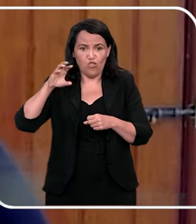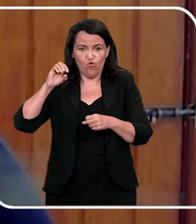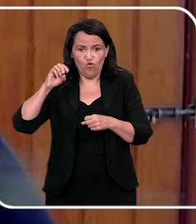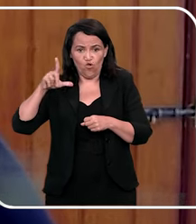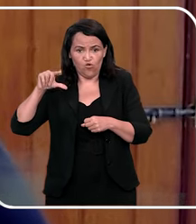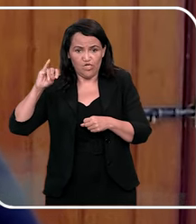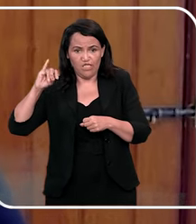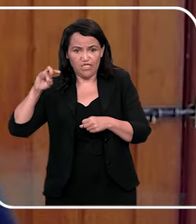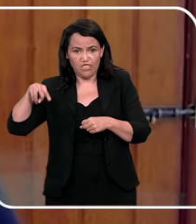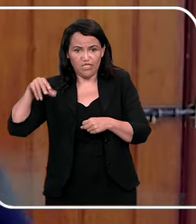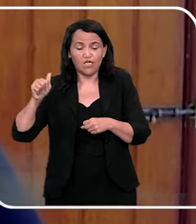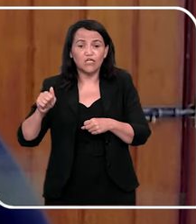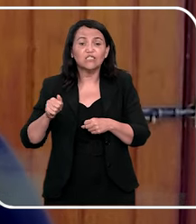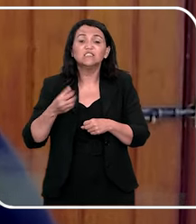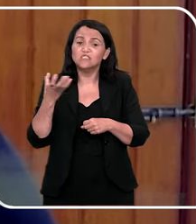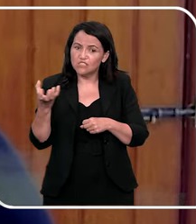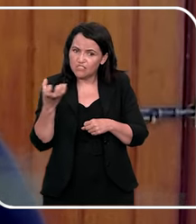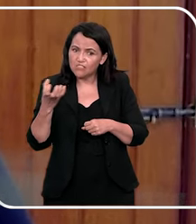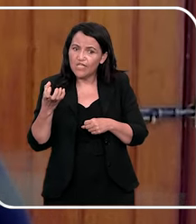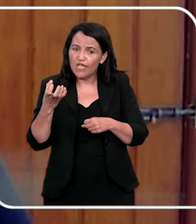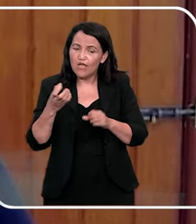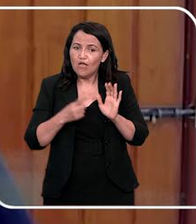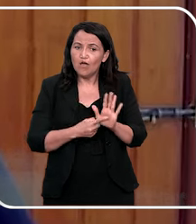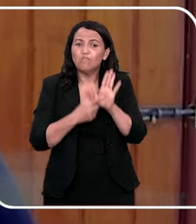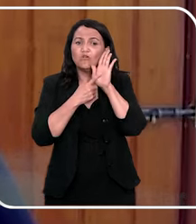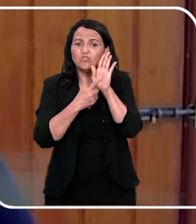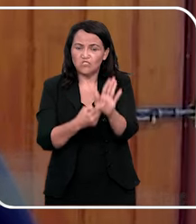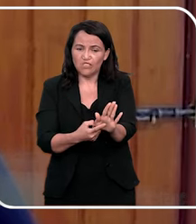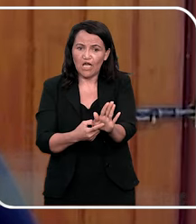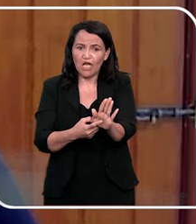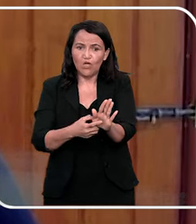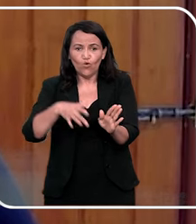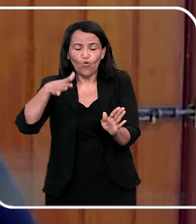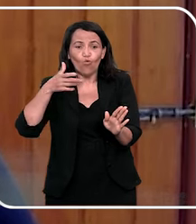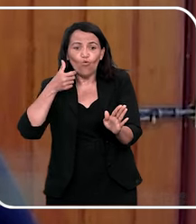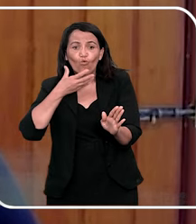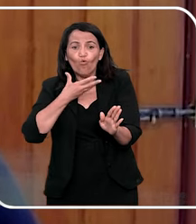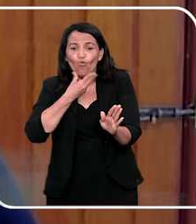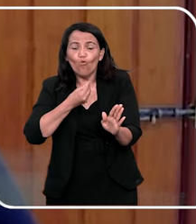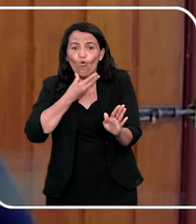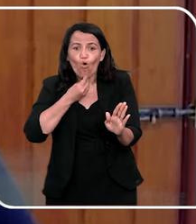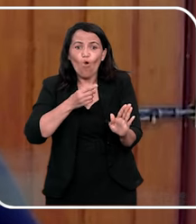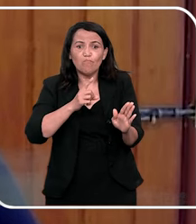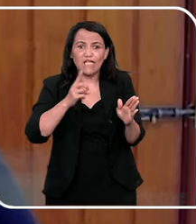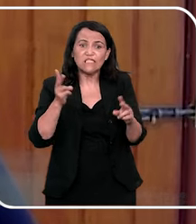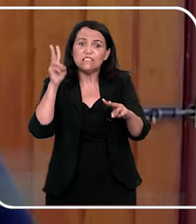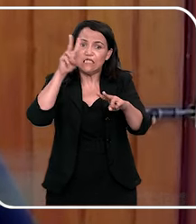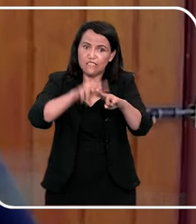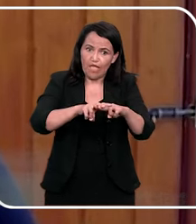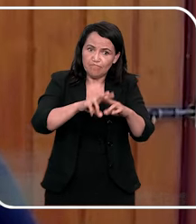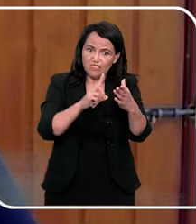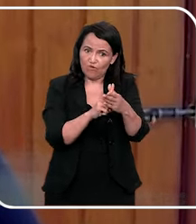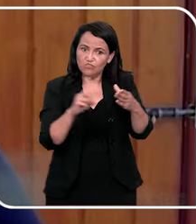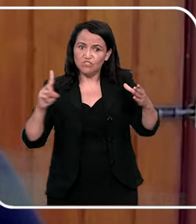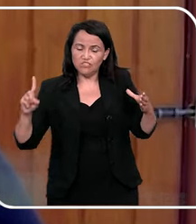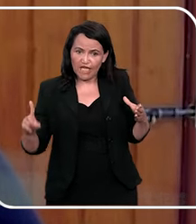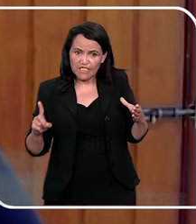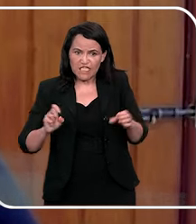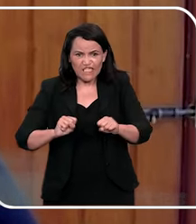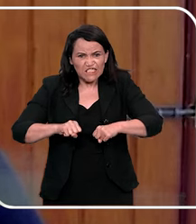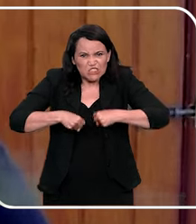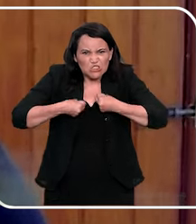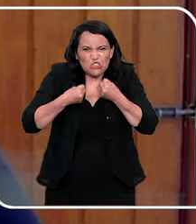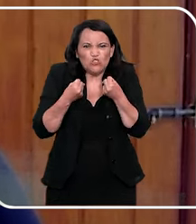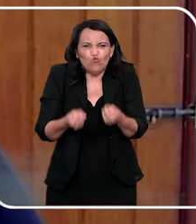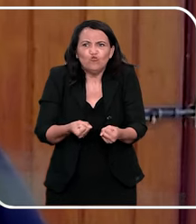quiser colocar nas mensagens, não sei se minha filha tá assistindo, o cara, ele sai da cadeia por um abuso sexual e depois que ele sai, ele luta o tempo